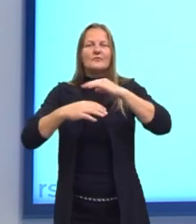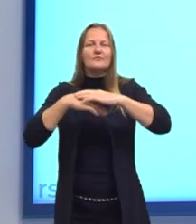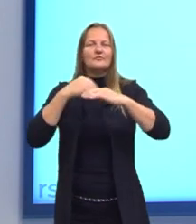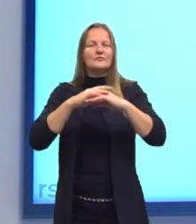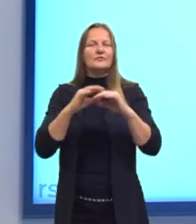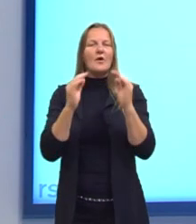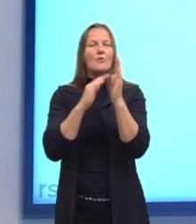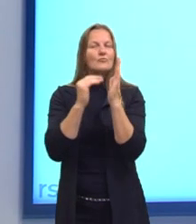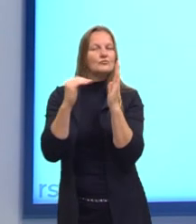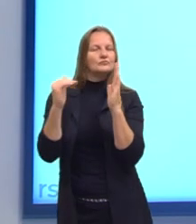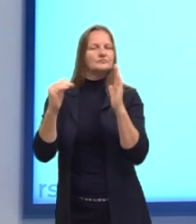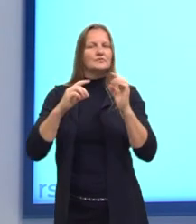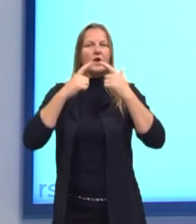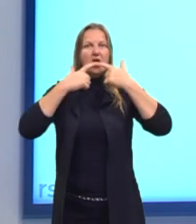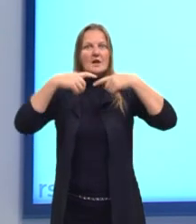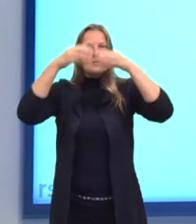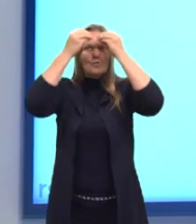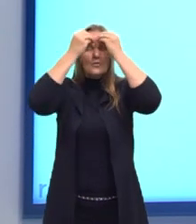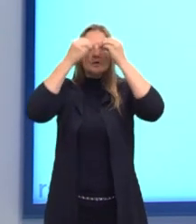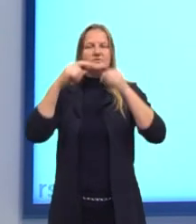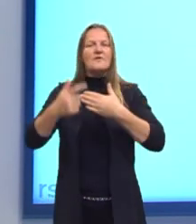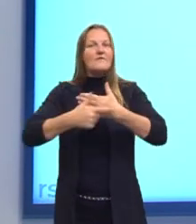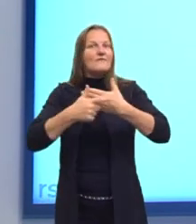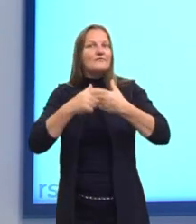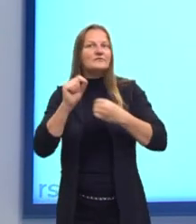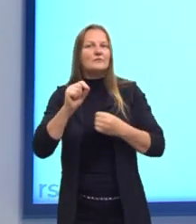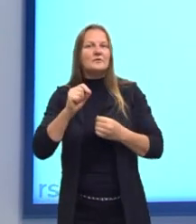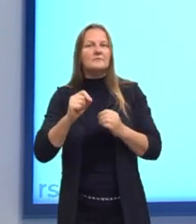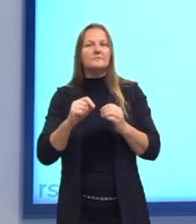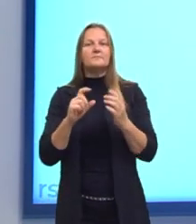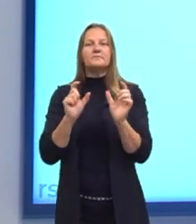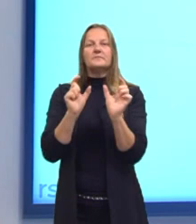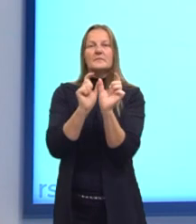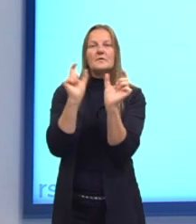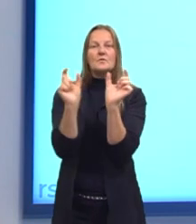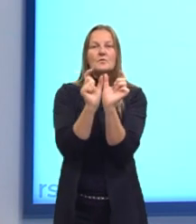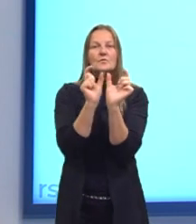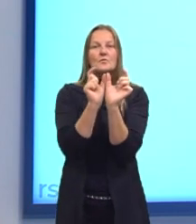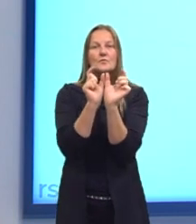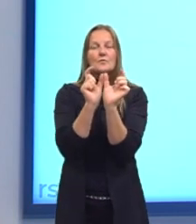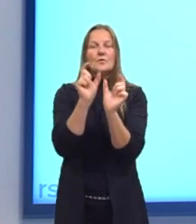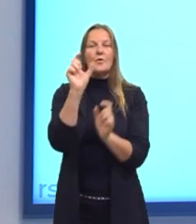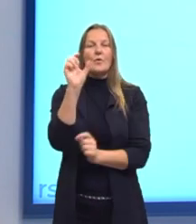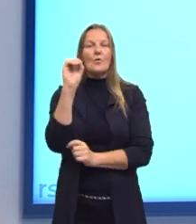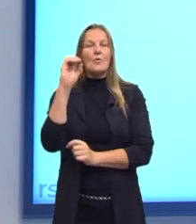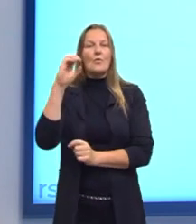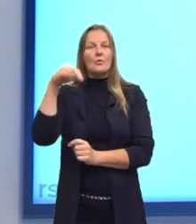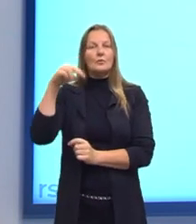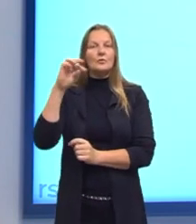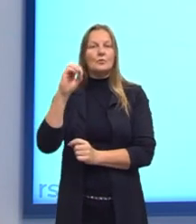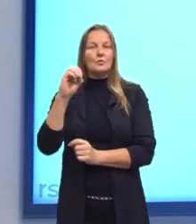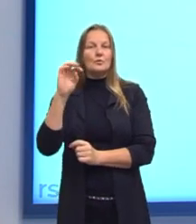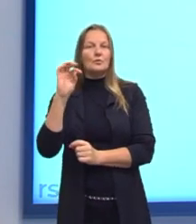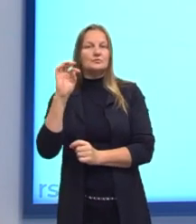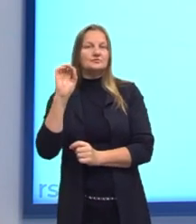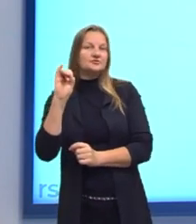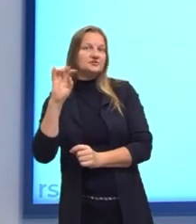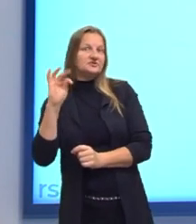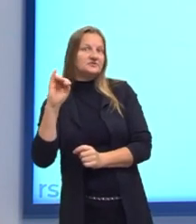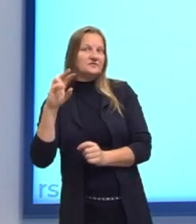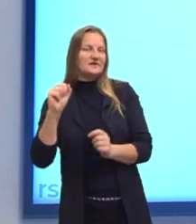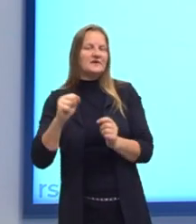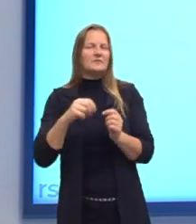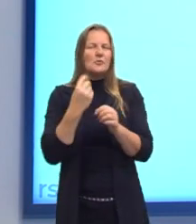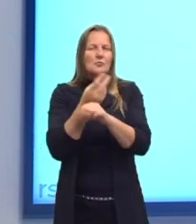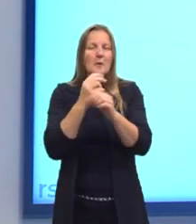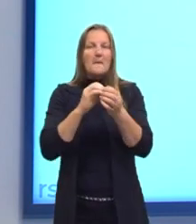estético da linguagem. A função conativa também contribui para esse trabalho na medida em que o enunciador procura.